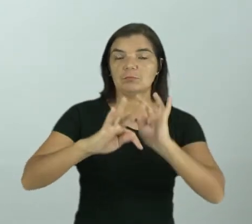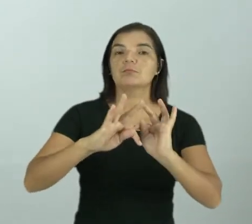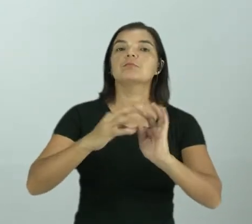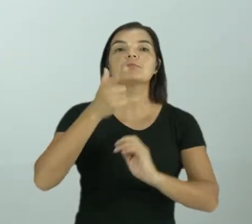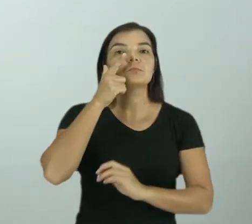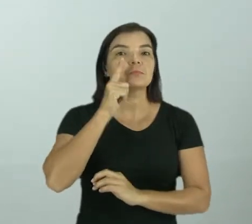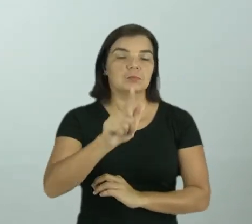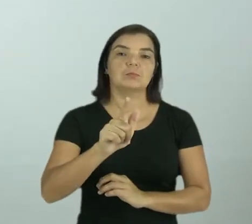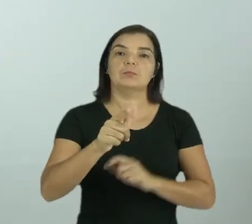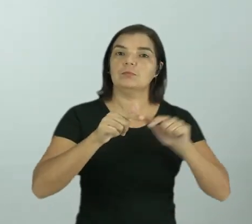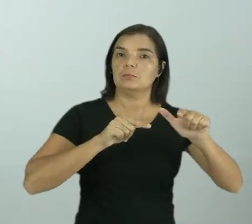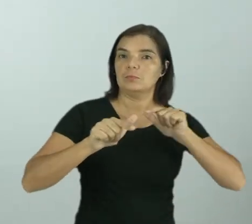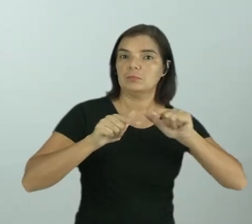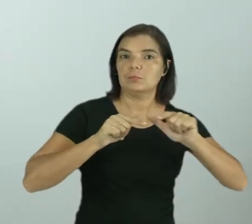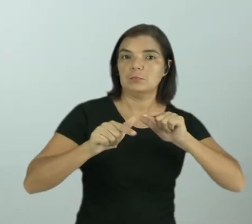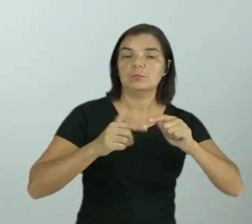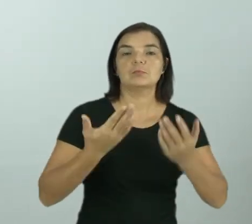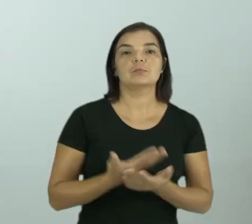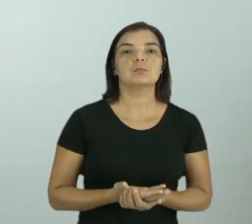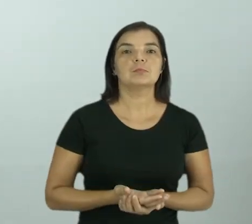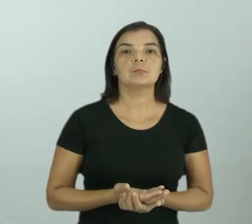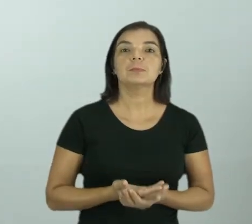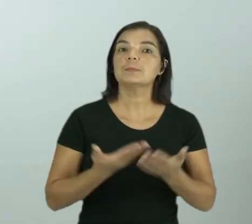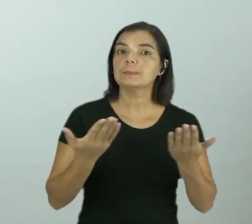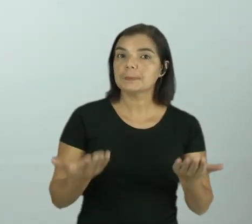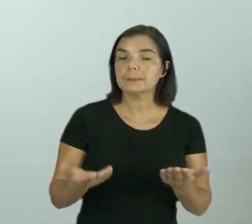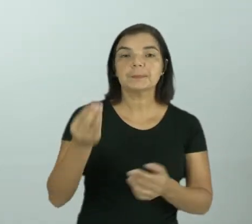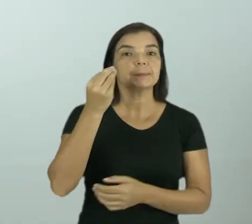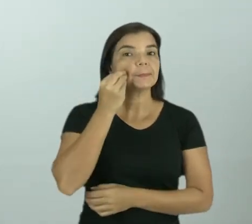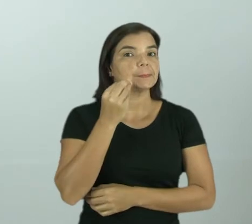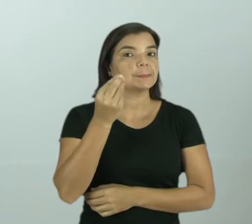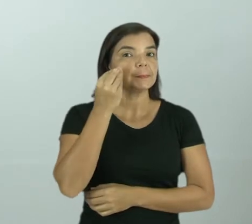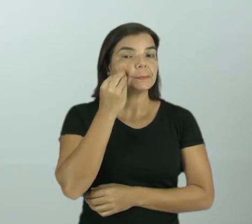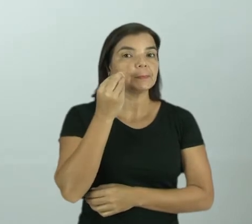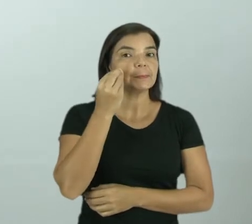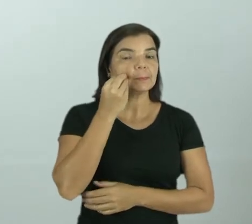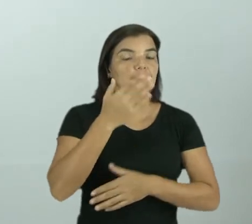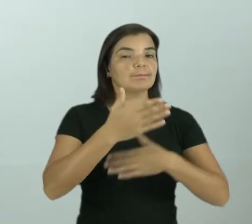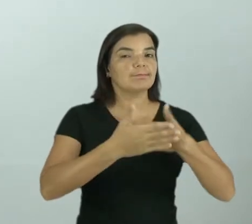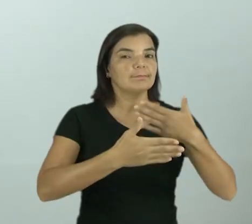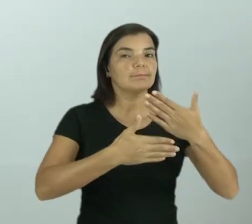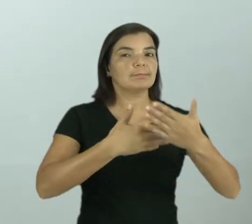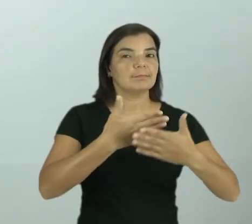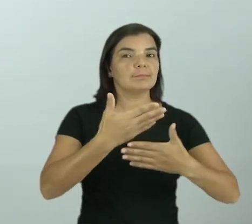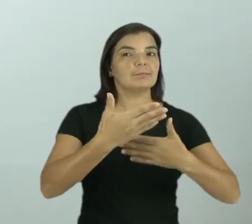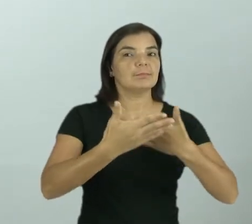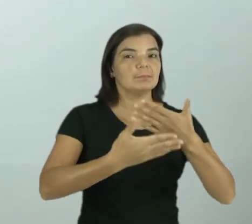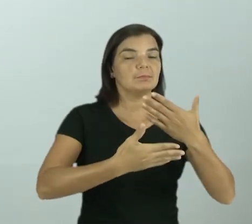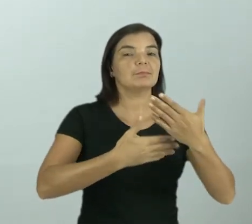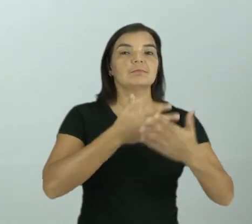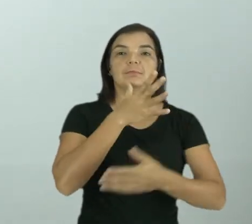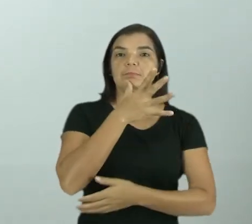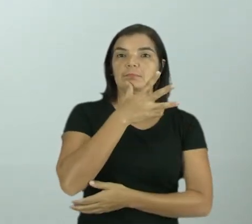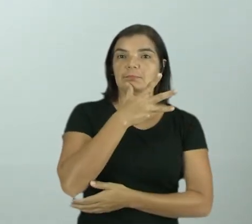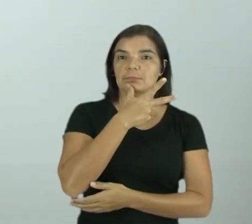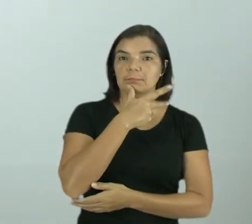para realizar aquele trabalho. E isso, esse teste, é um processo, leva mais tempo, tá bom?